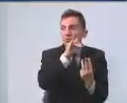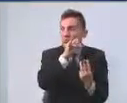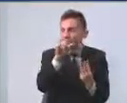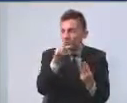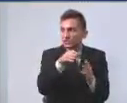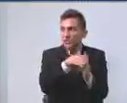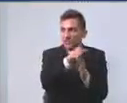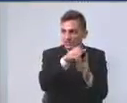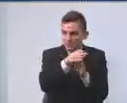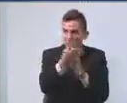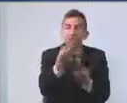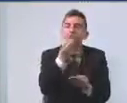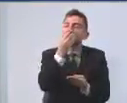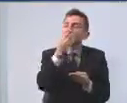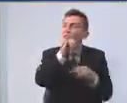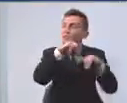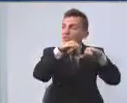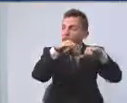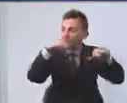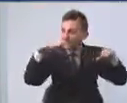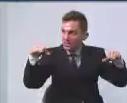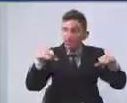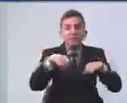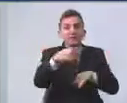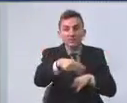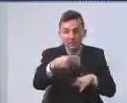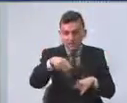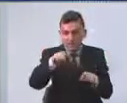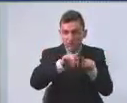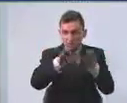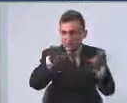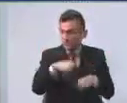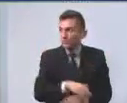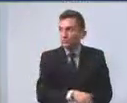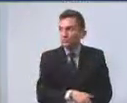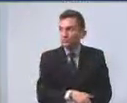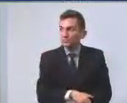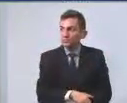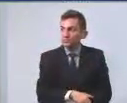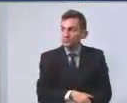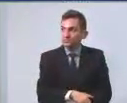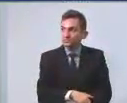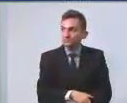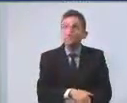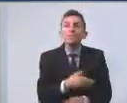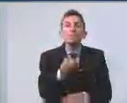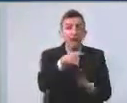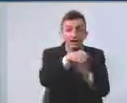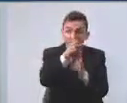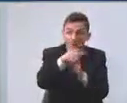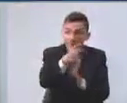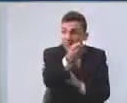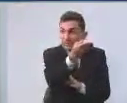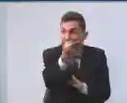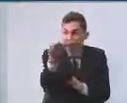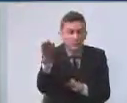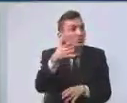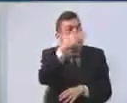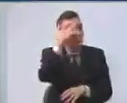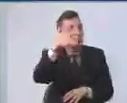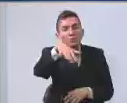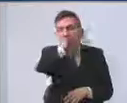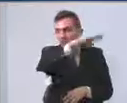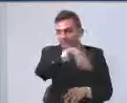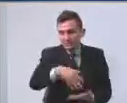imprensa, livre da cidade de Guarulhos. E assessores, população em geral.